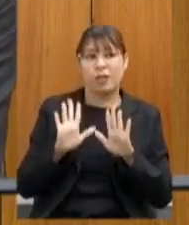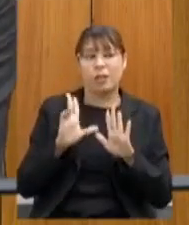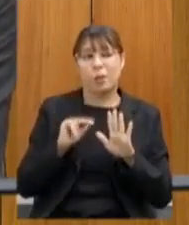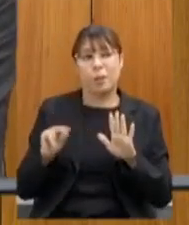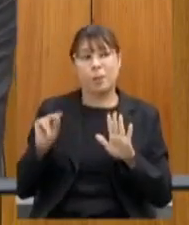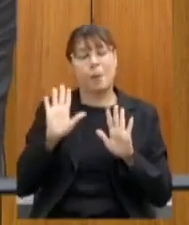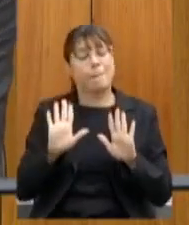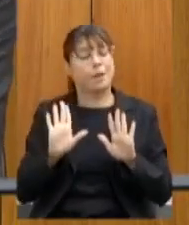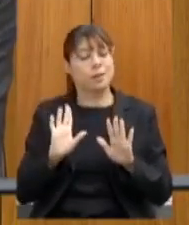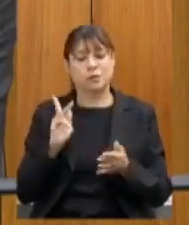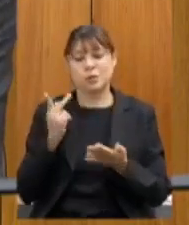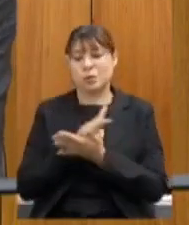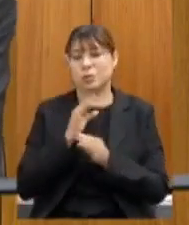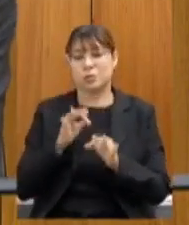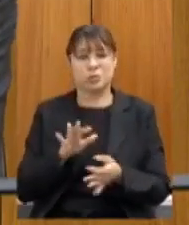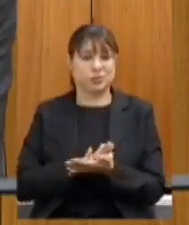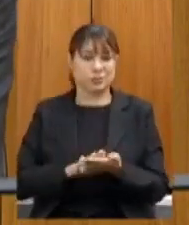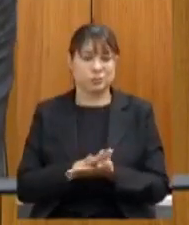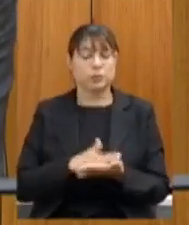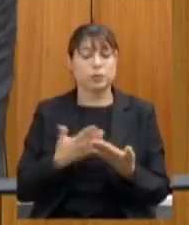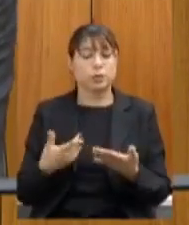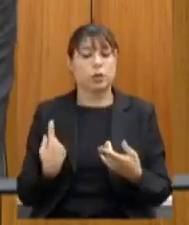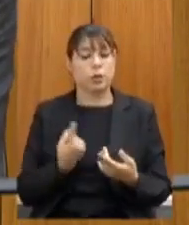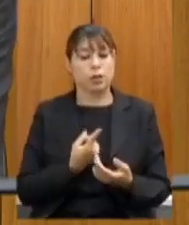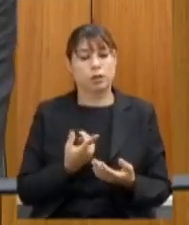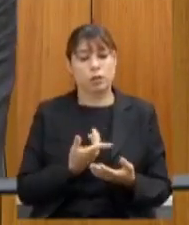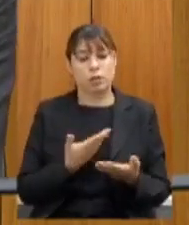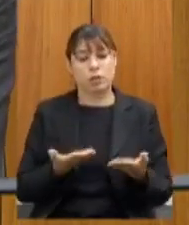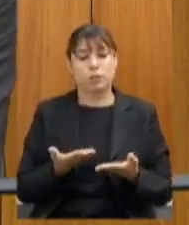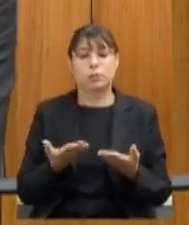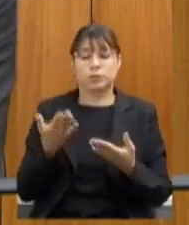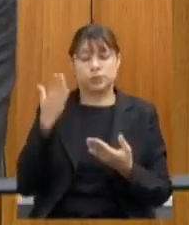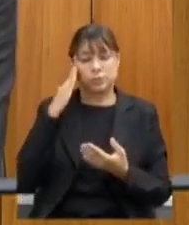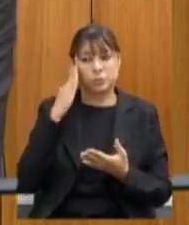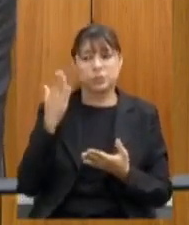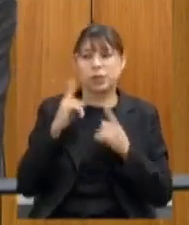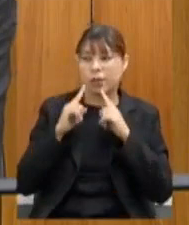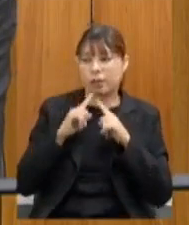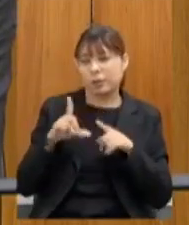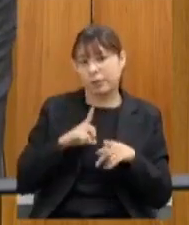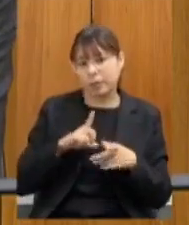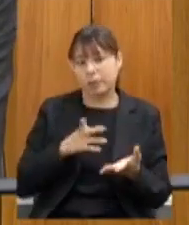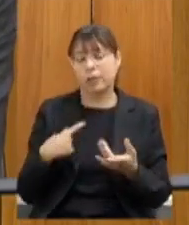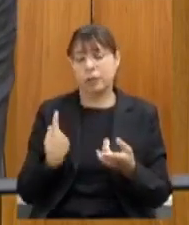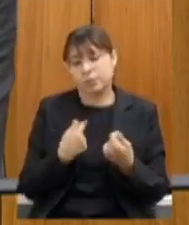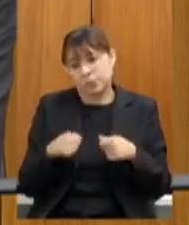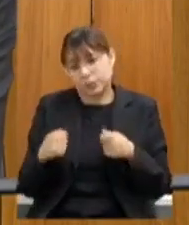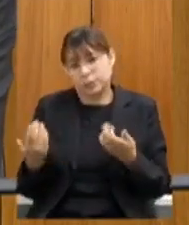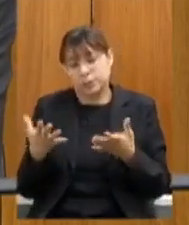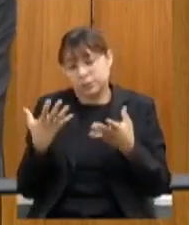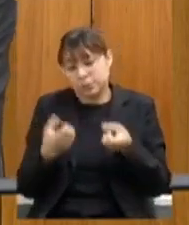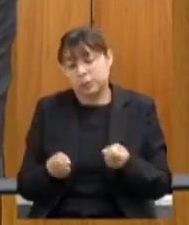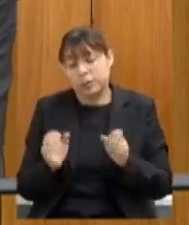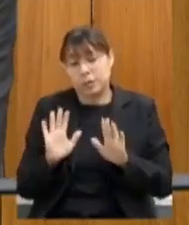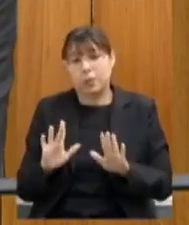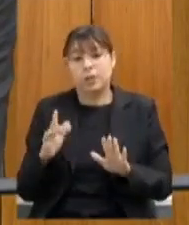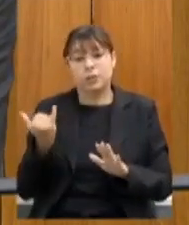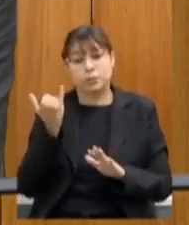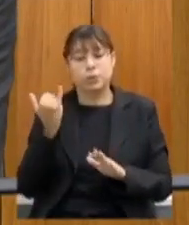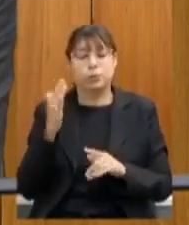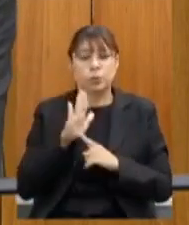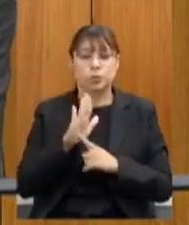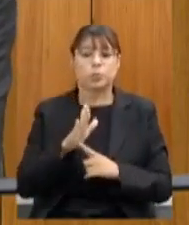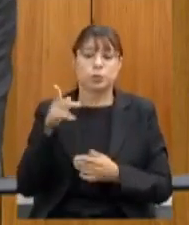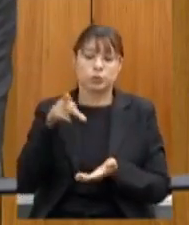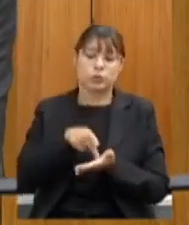então agora as críticas são realmente advindas e a gente tem que lidar com elas mas o importante é mostrar na